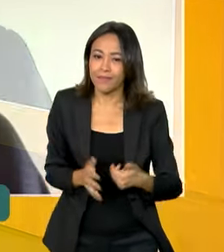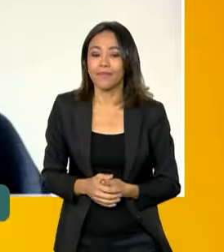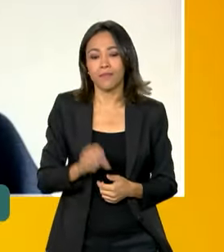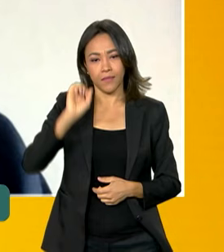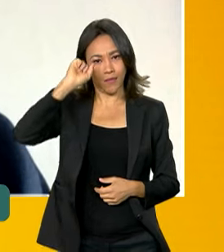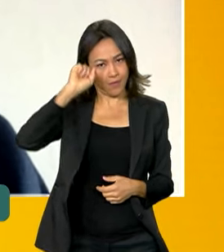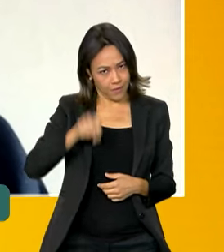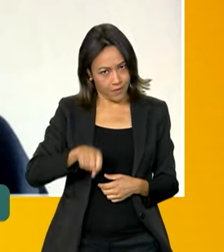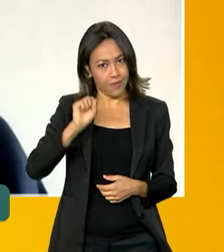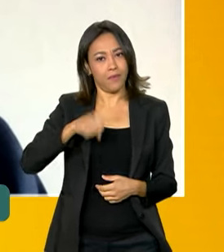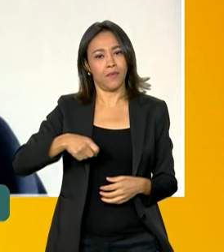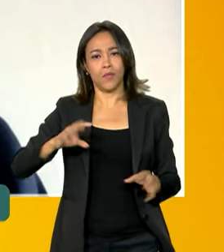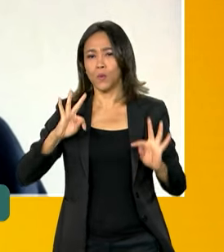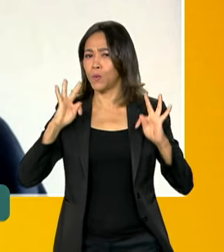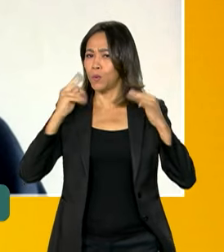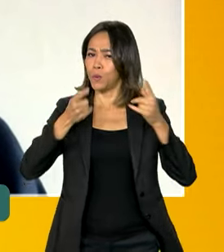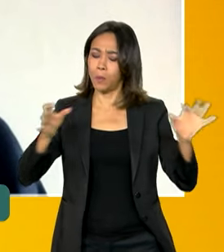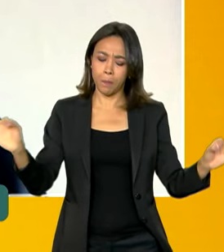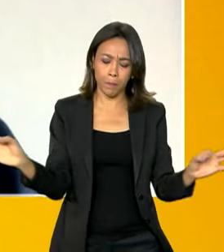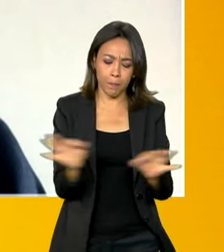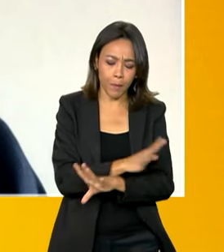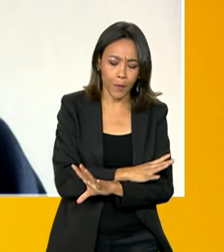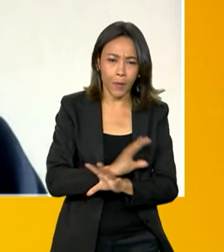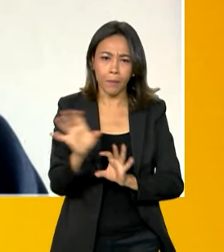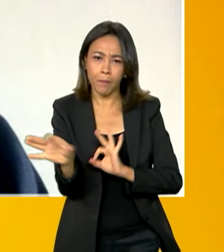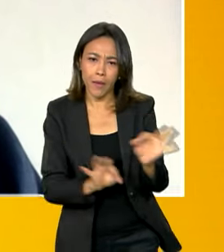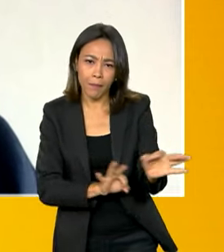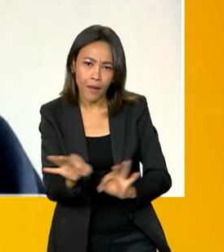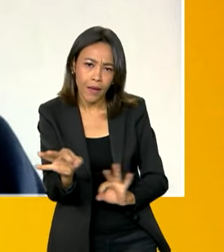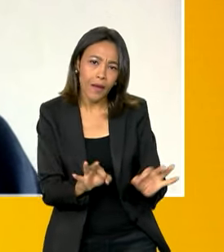pronto. A gente conseguiu reestruturar a aplicação,